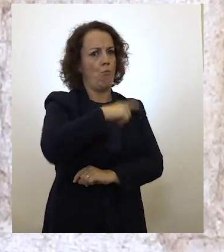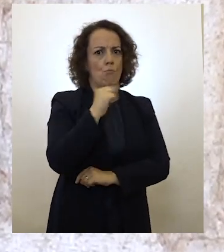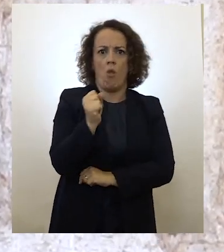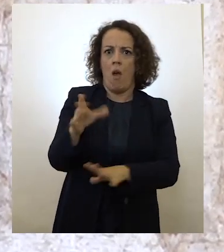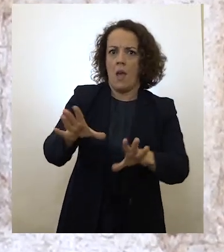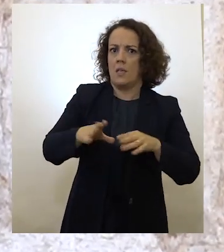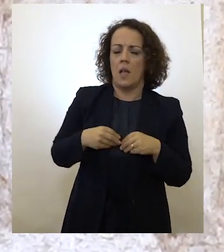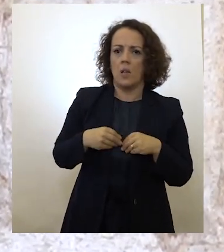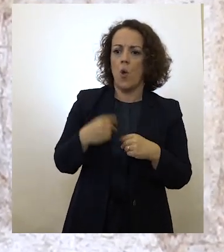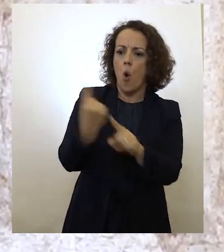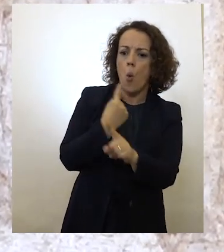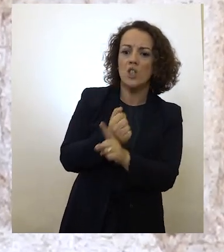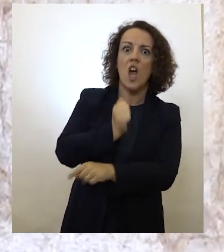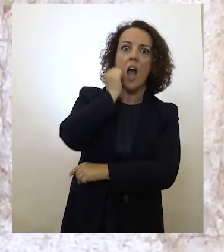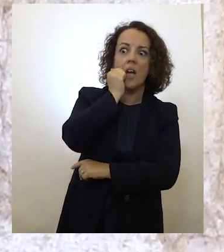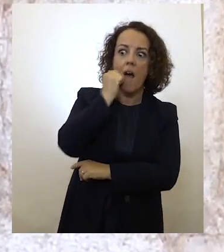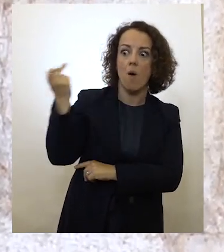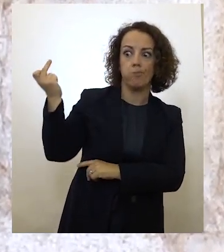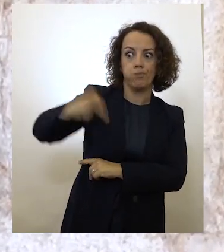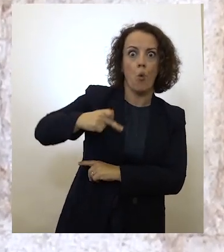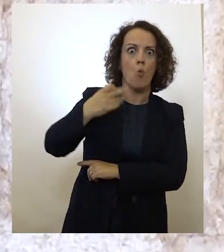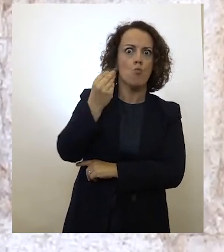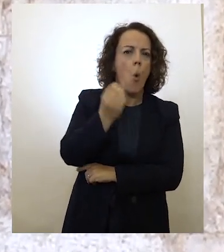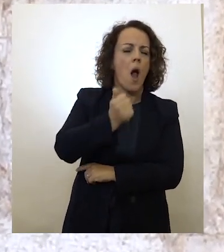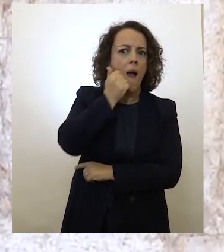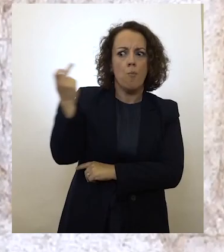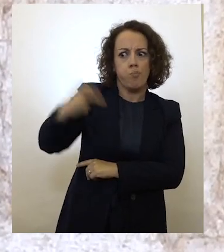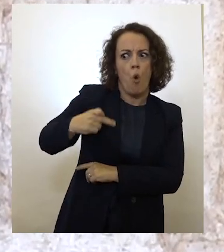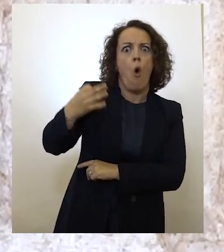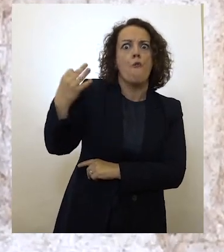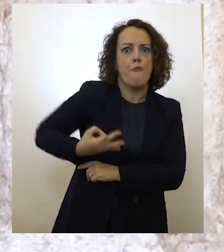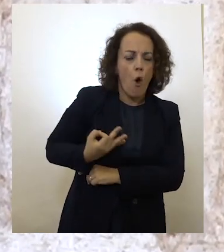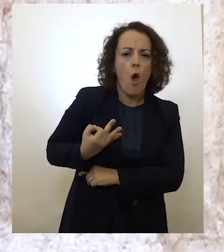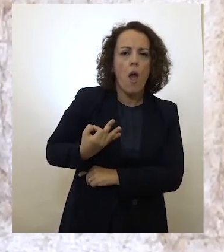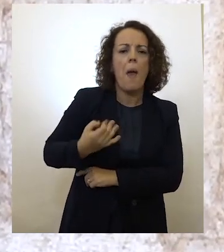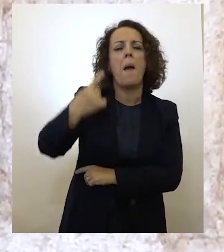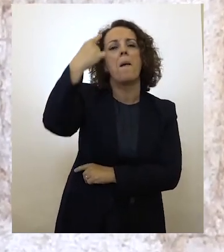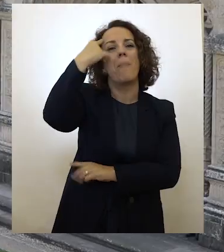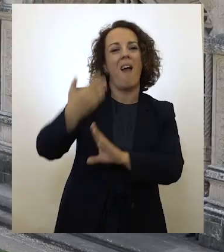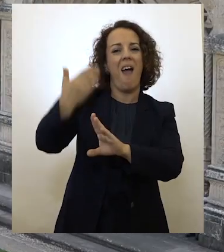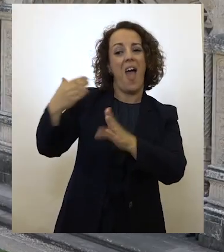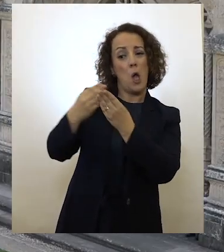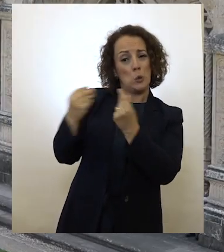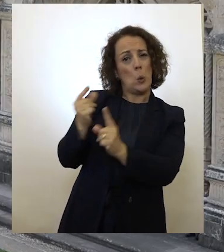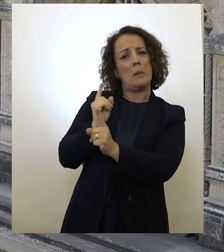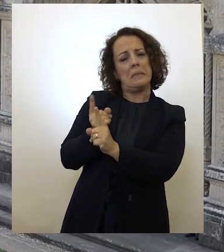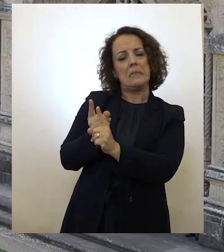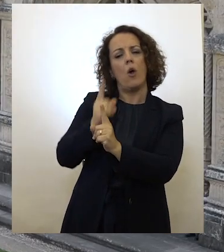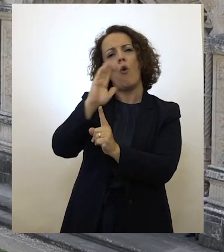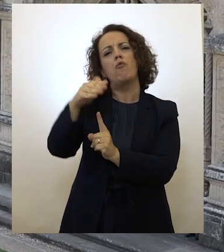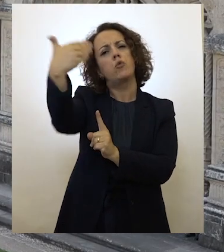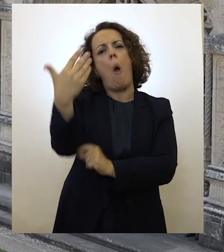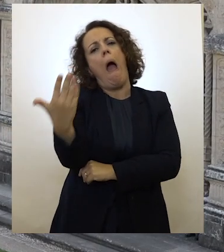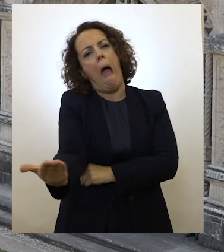que algo de grave ou muito grave ocorreu e esperar que as soluções de ontem sejam as